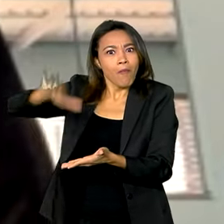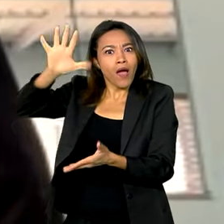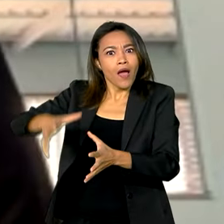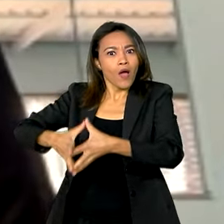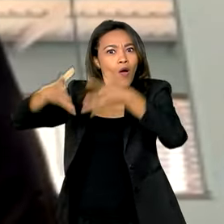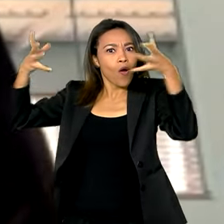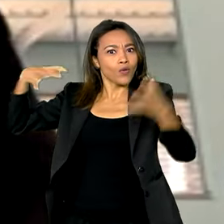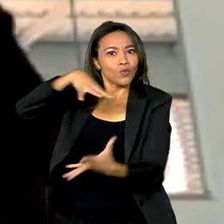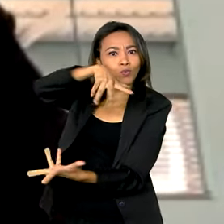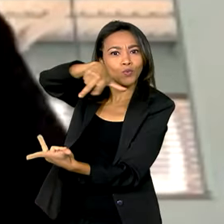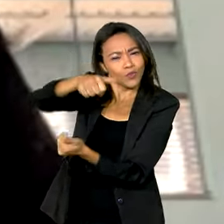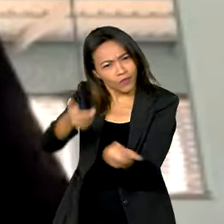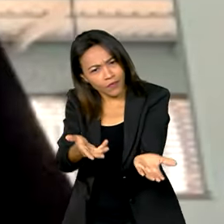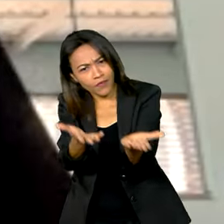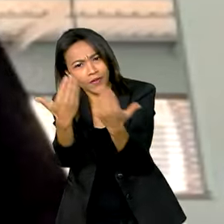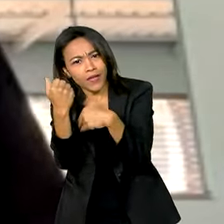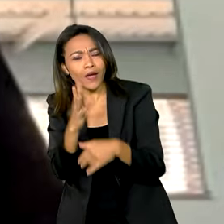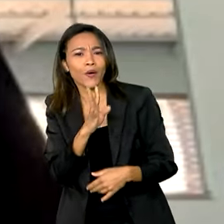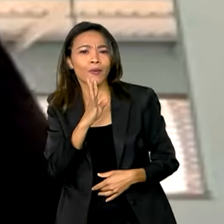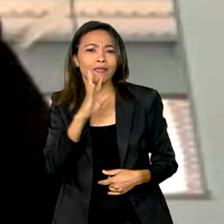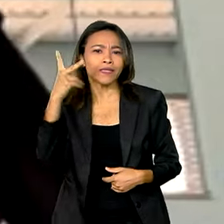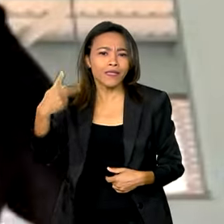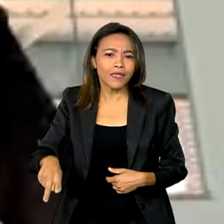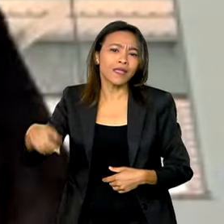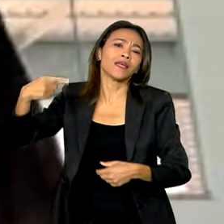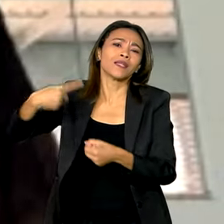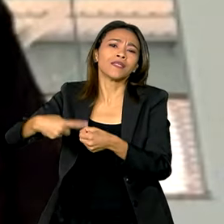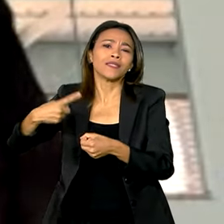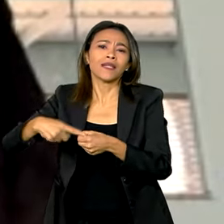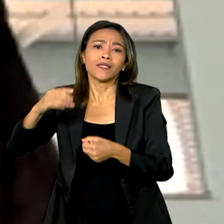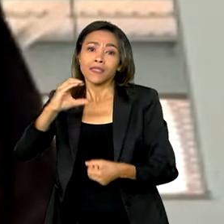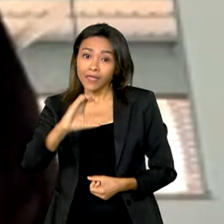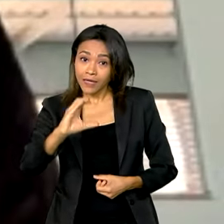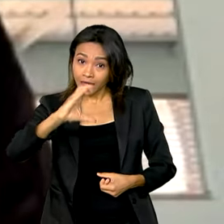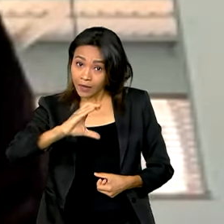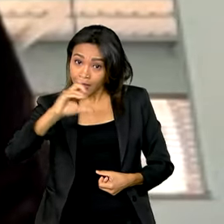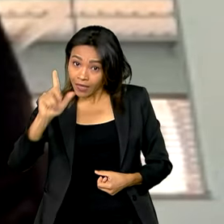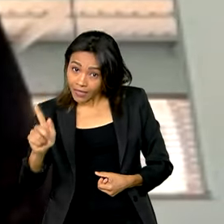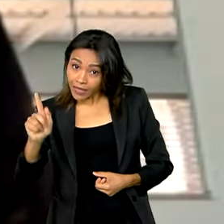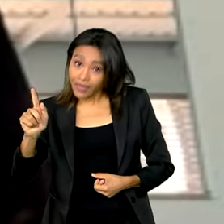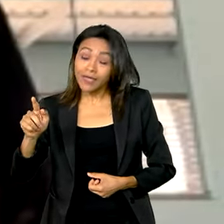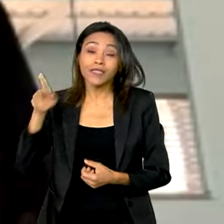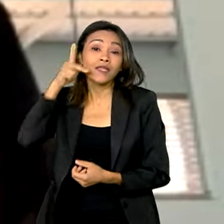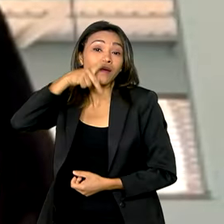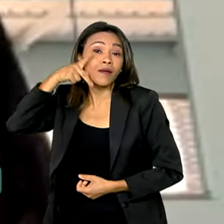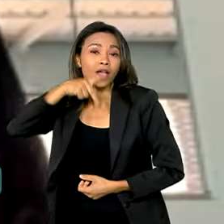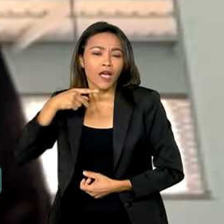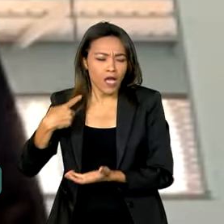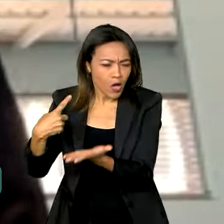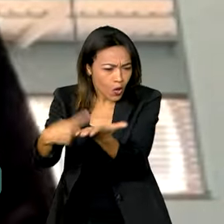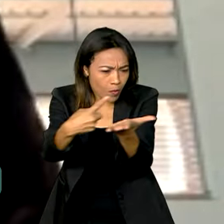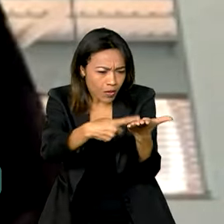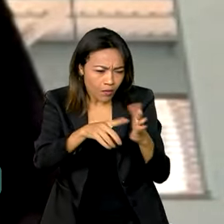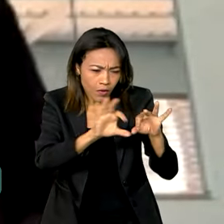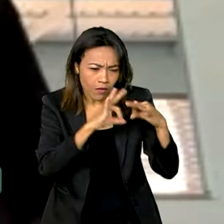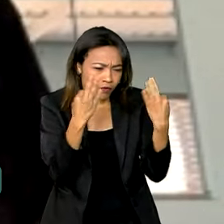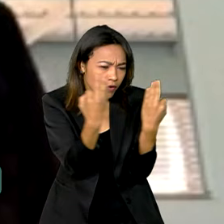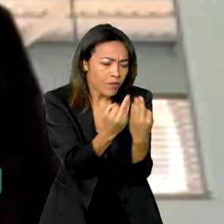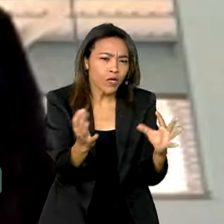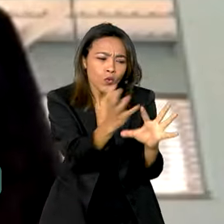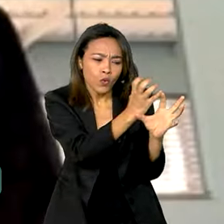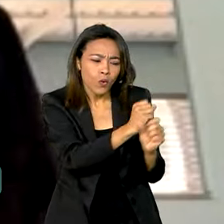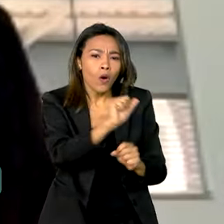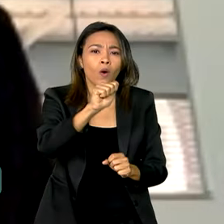conhecer Campina Grande, né? E a gente faz plano, se organiza e foi assim que nós fizemos. Reunimos toda a família, fomos em 11